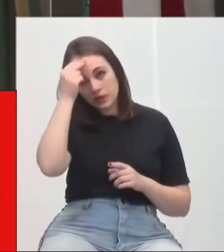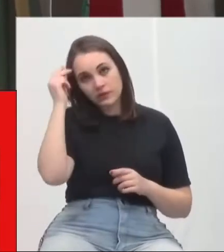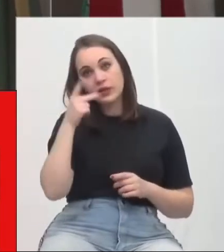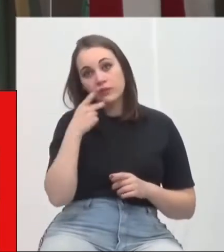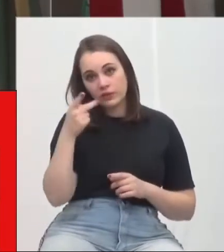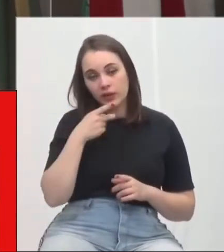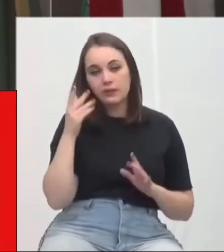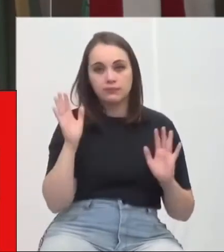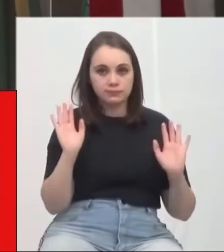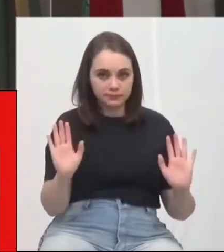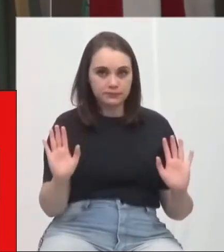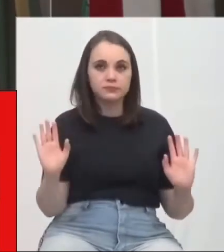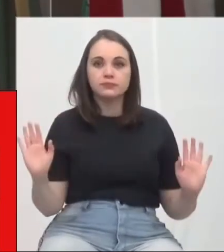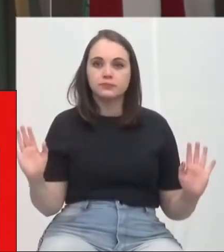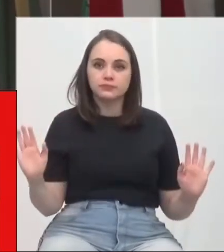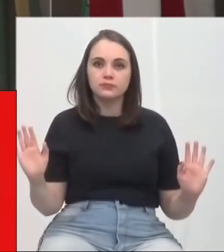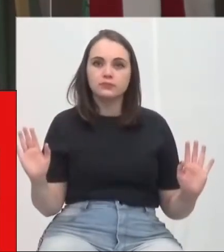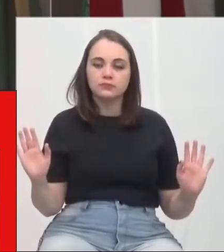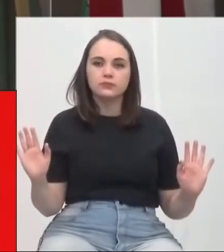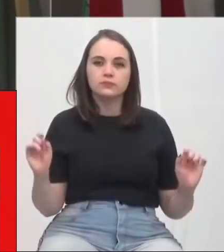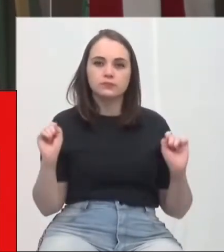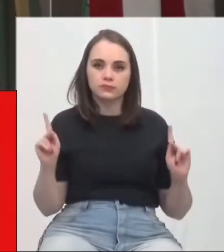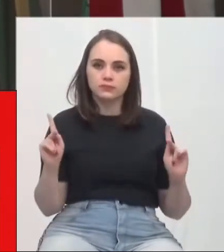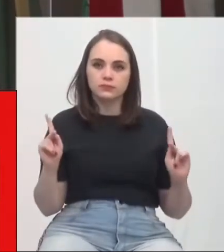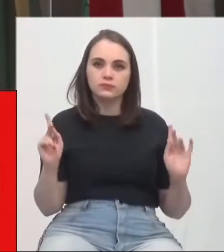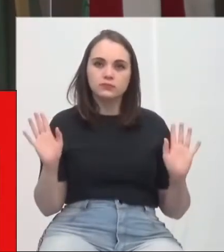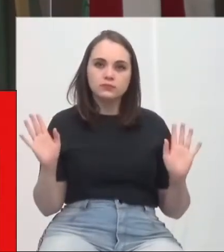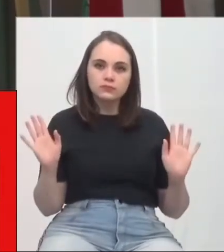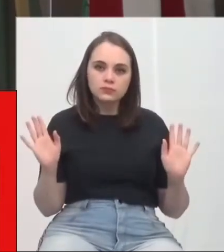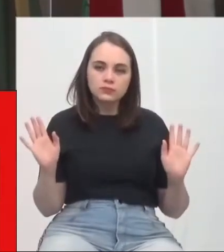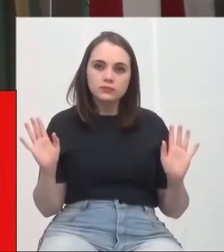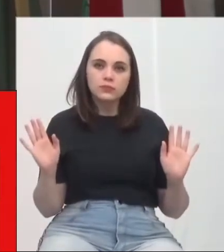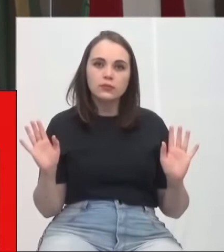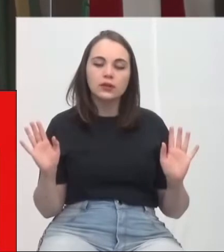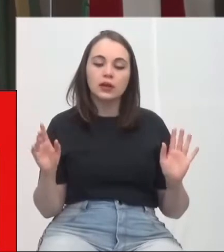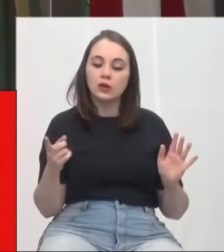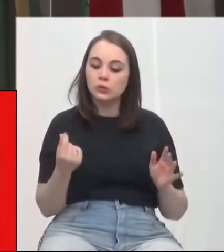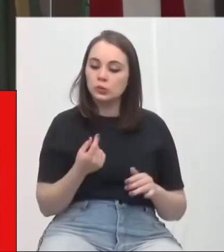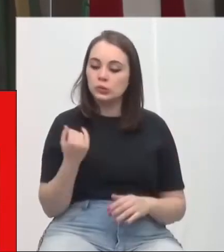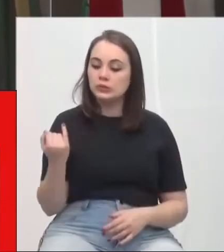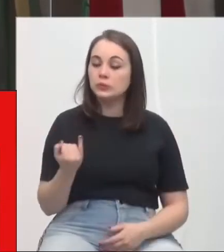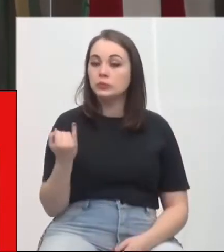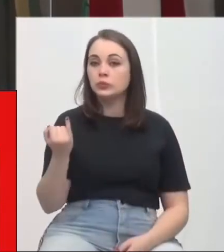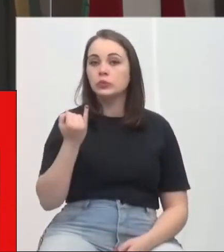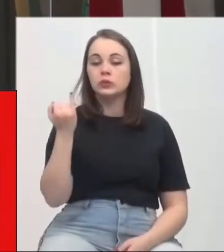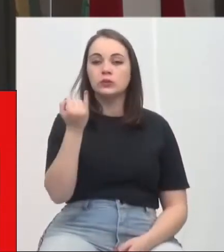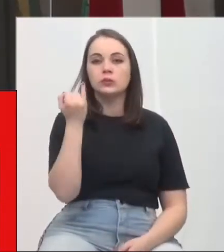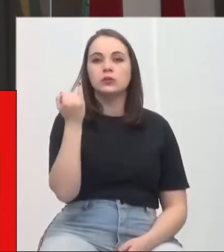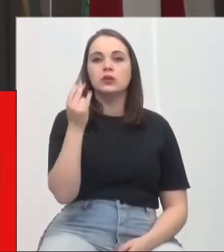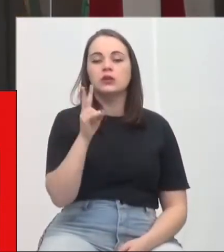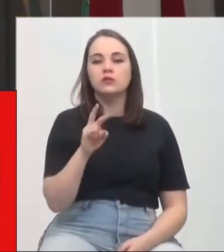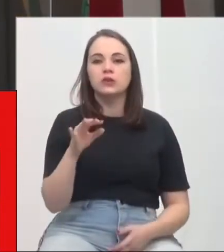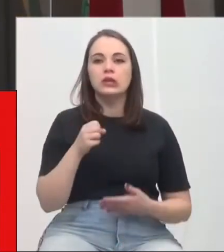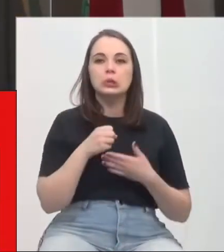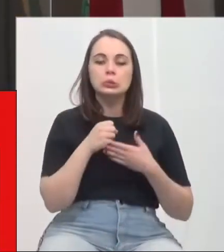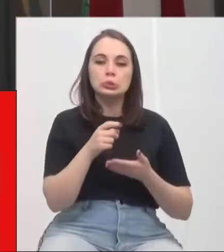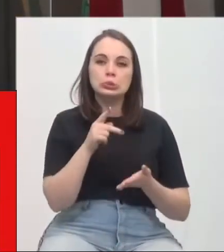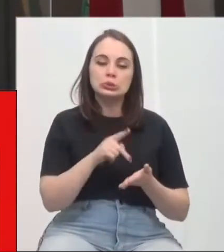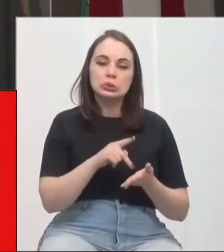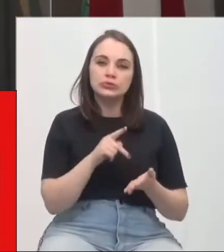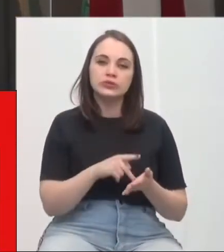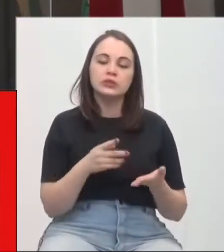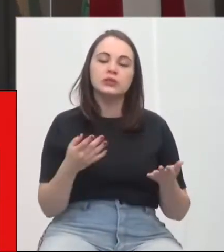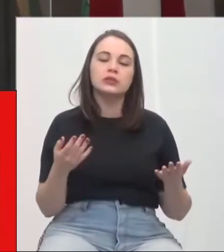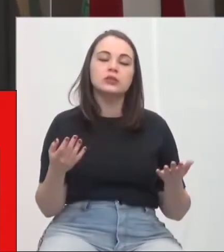citar é o nosso secretário de Educação. E são valores importantes que vão contribuir muito